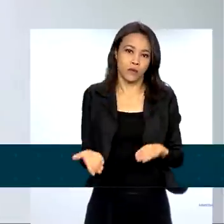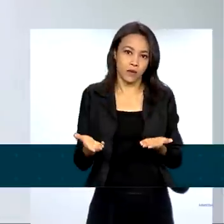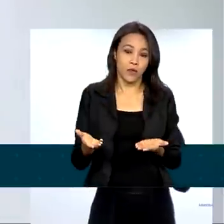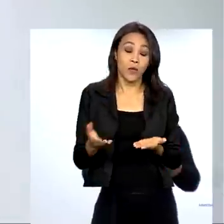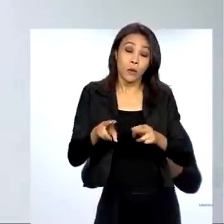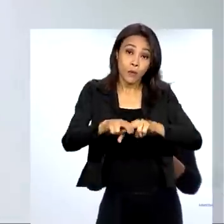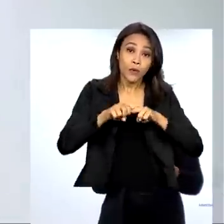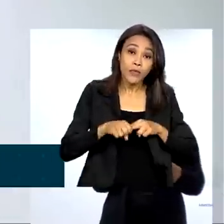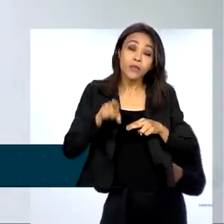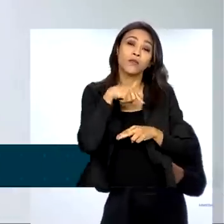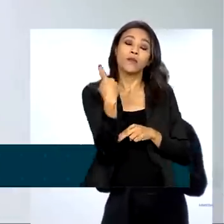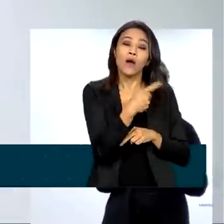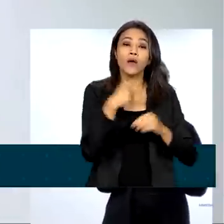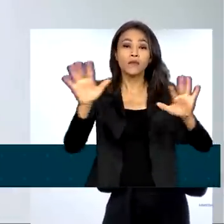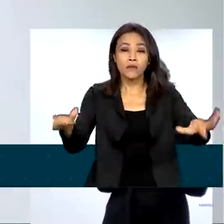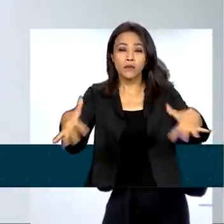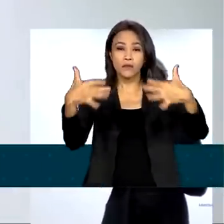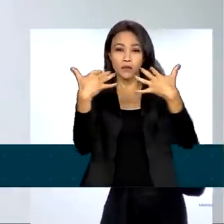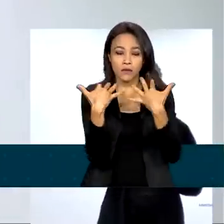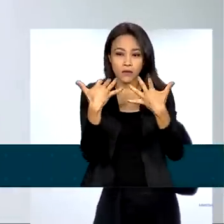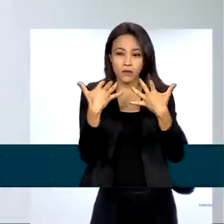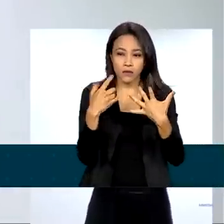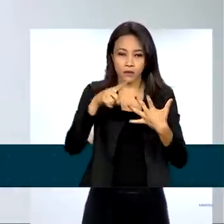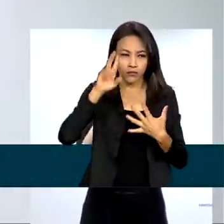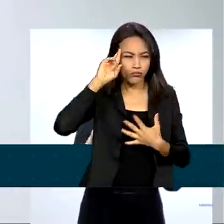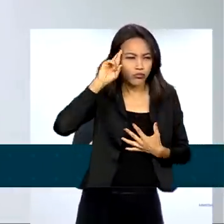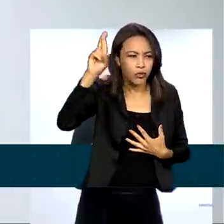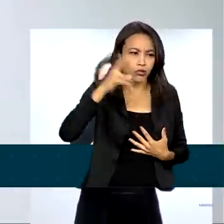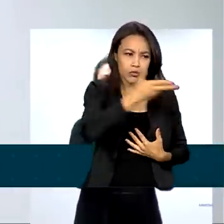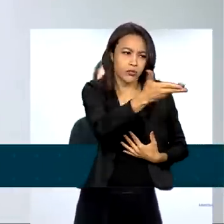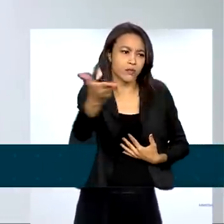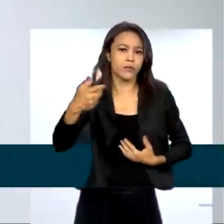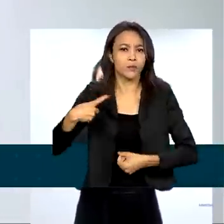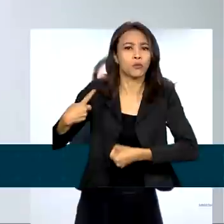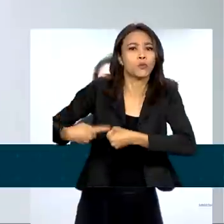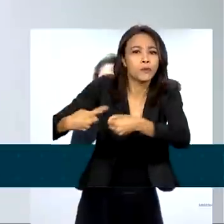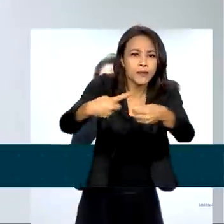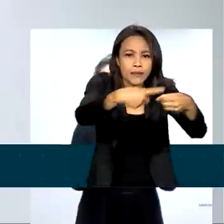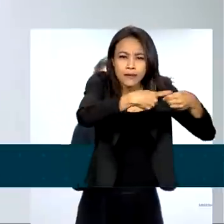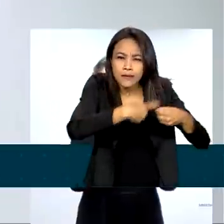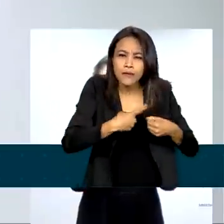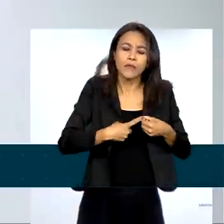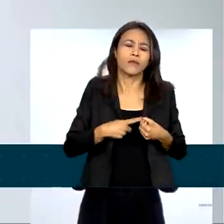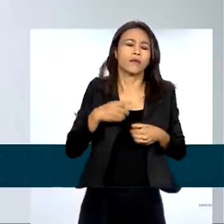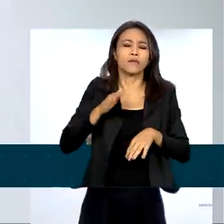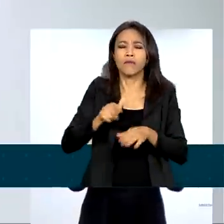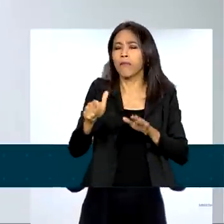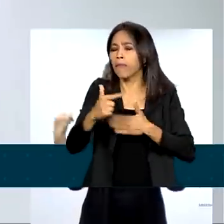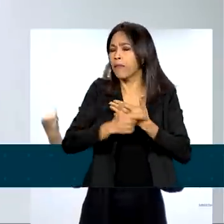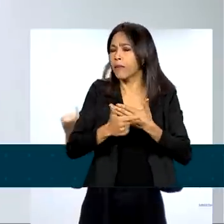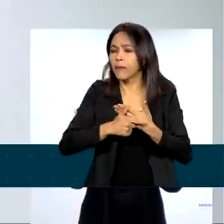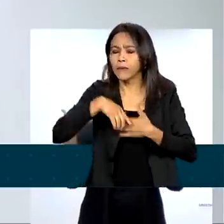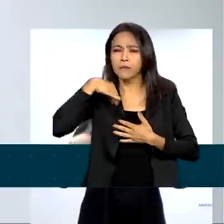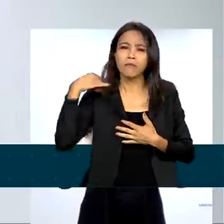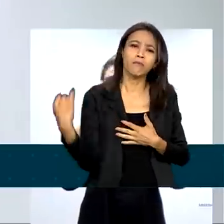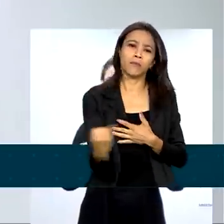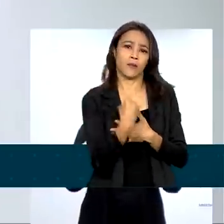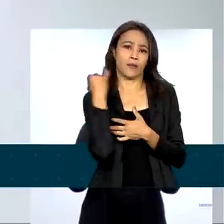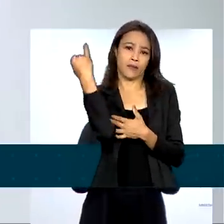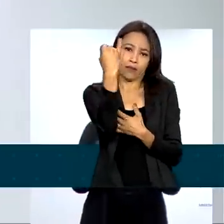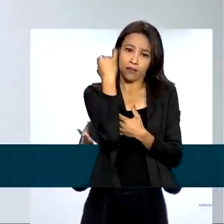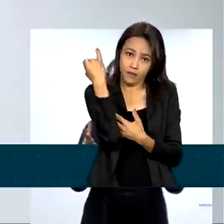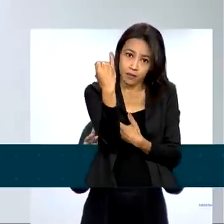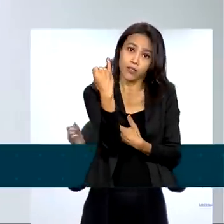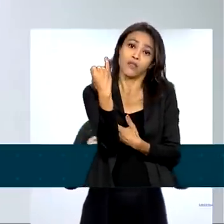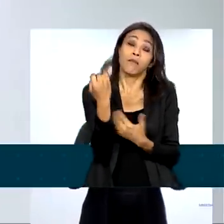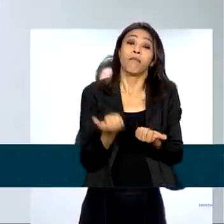chama a atenção aqui dos gestores dos municípios, que têm um papel importantíssimo em estar ali permitindo e dando